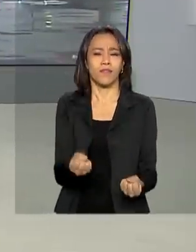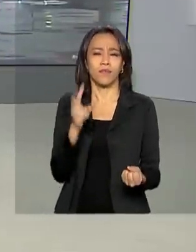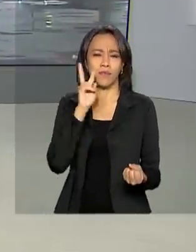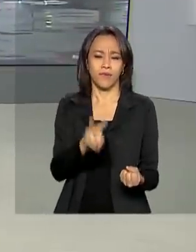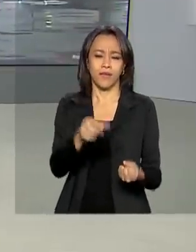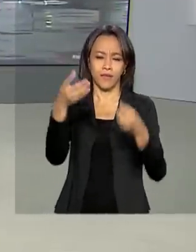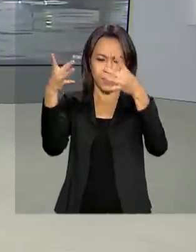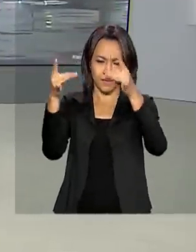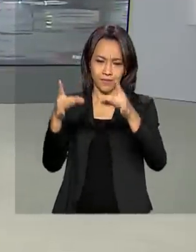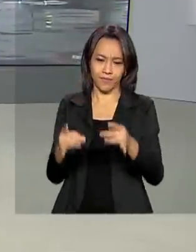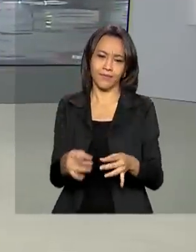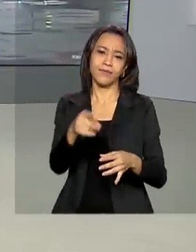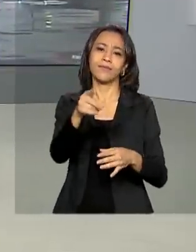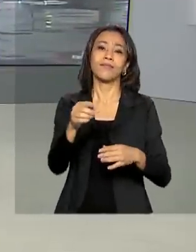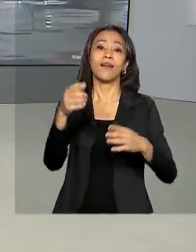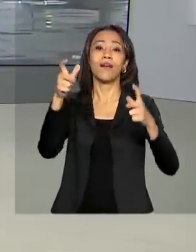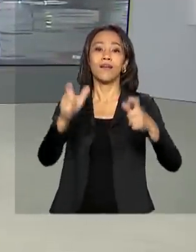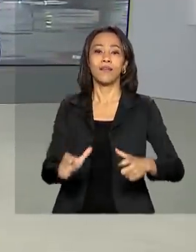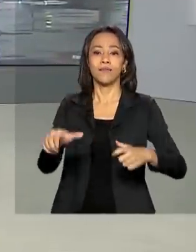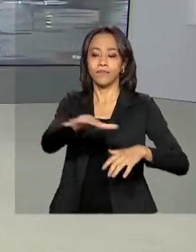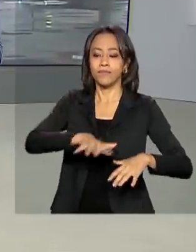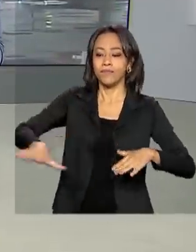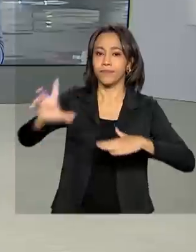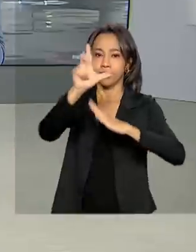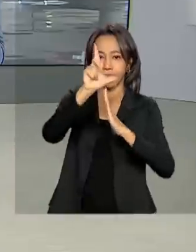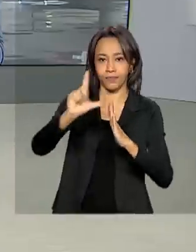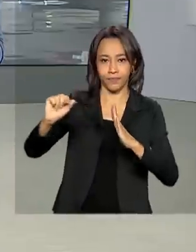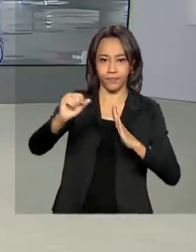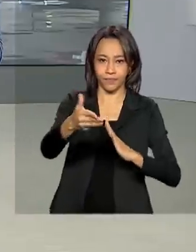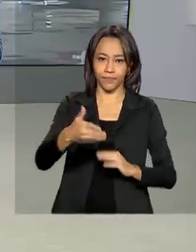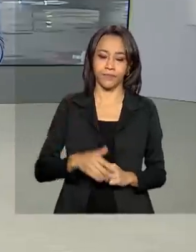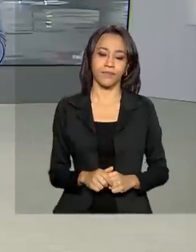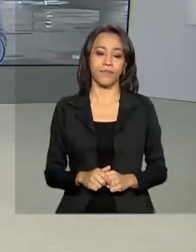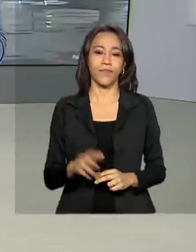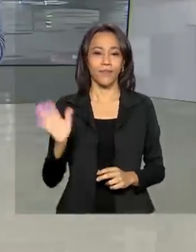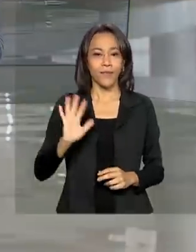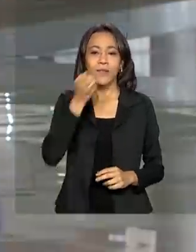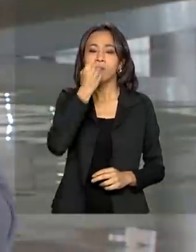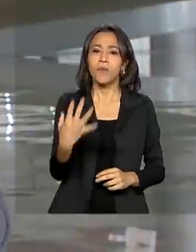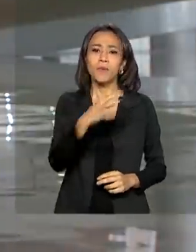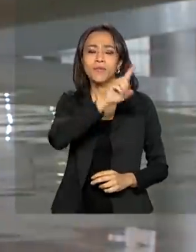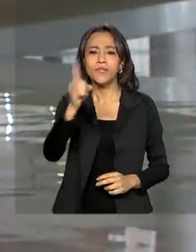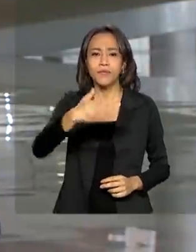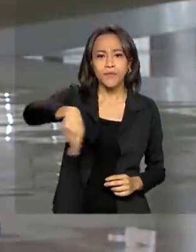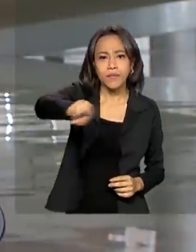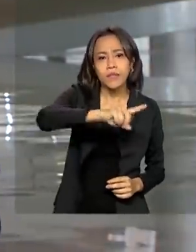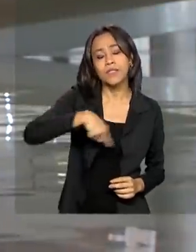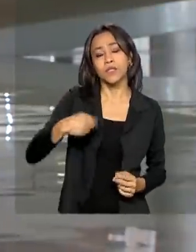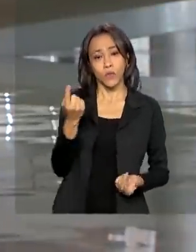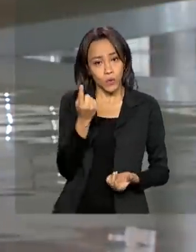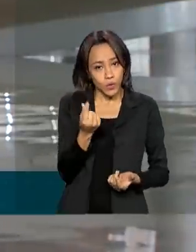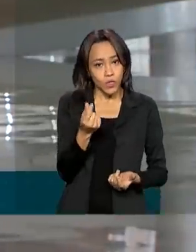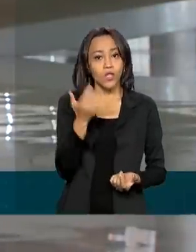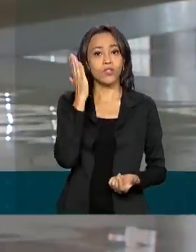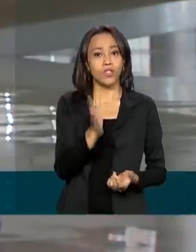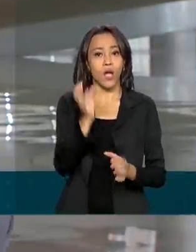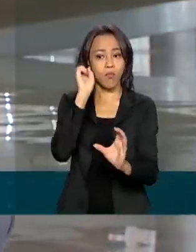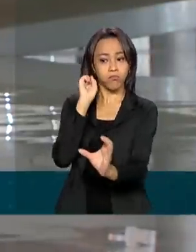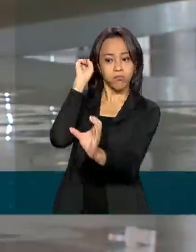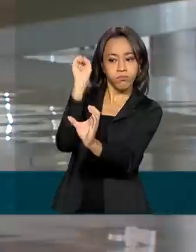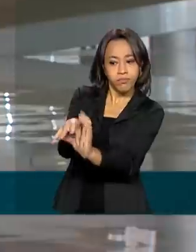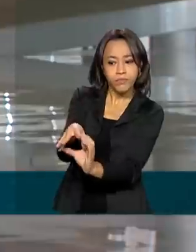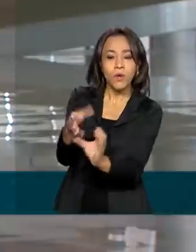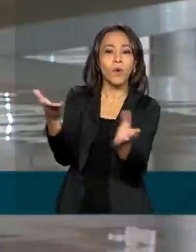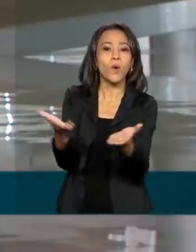está no Palácio do Planalto. Selma, bom dia. Oi, Renata. Bom dia para você e também para quem está conosco. O dinheiro vai estar disponível hoje na